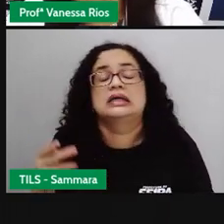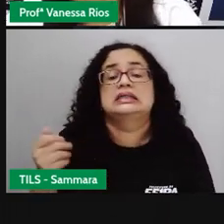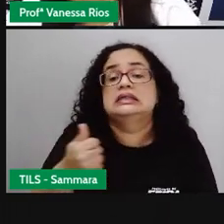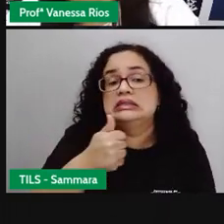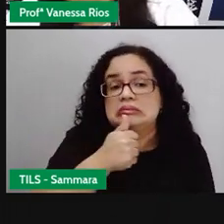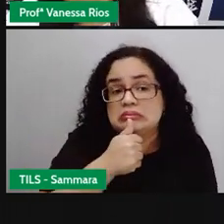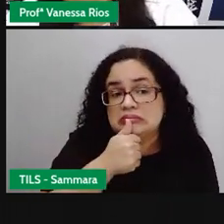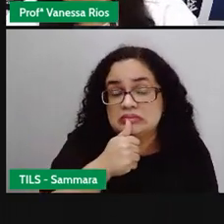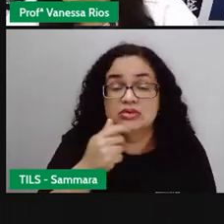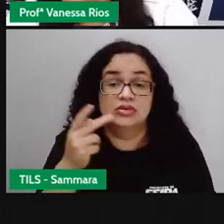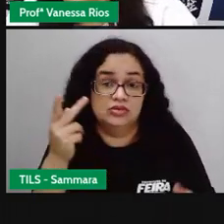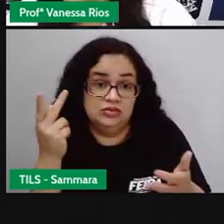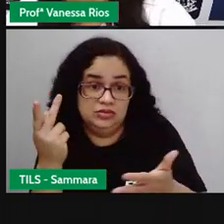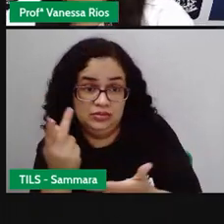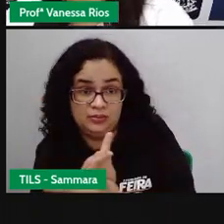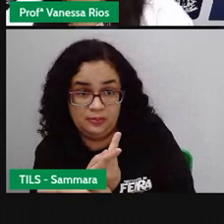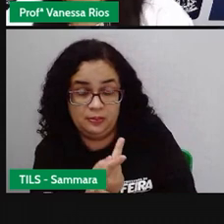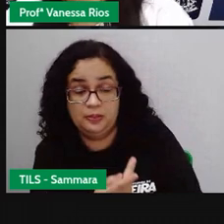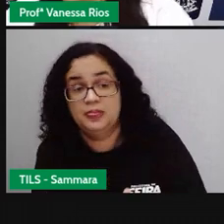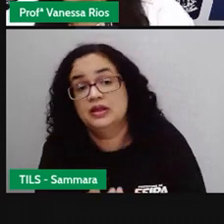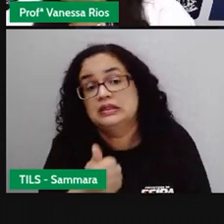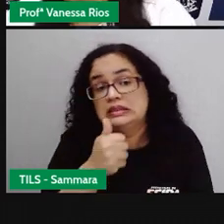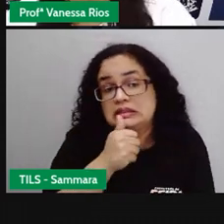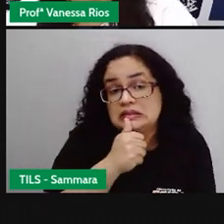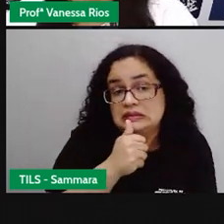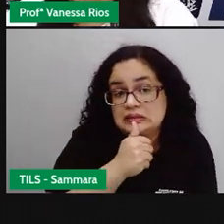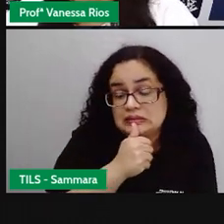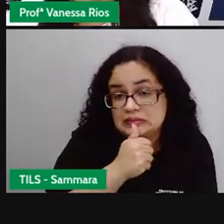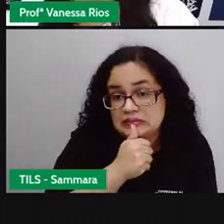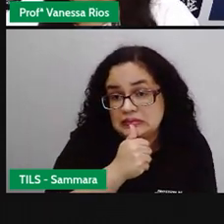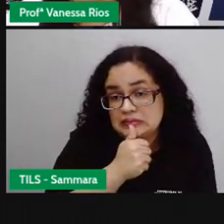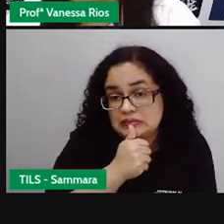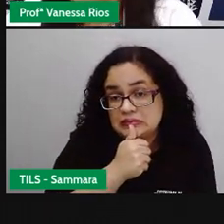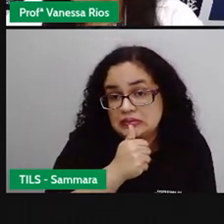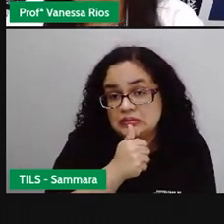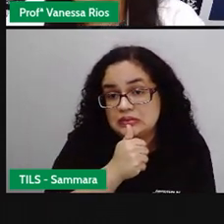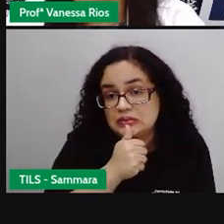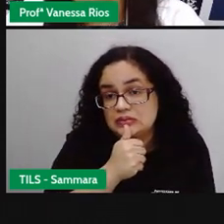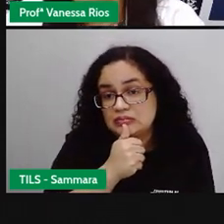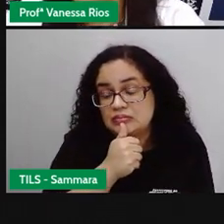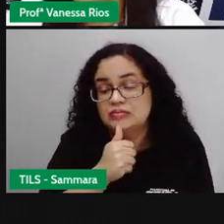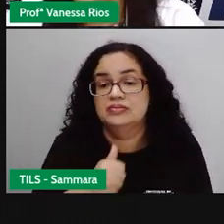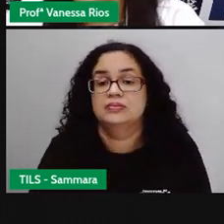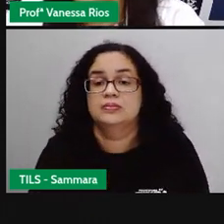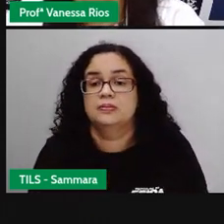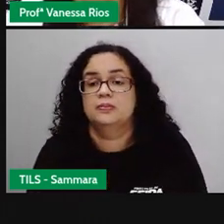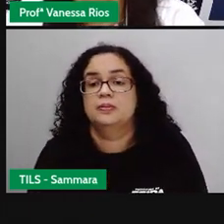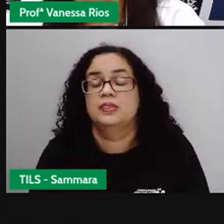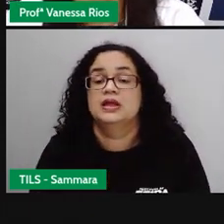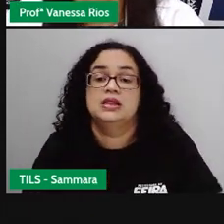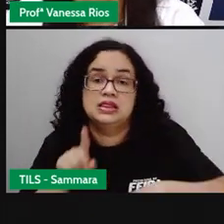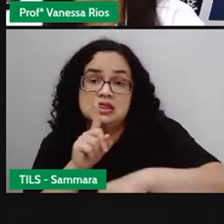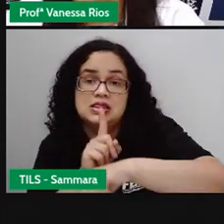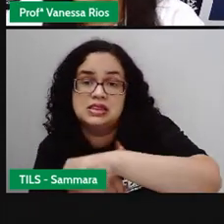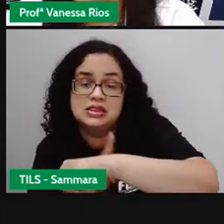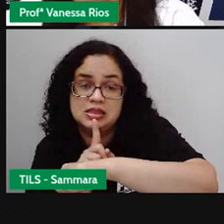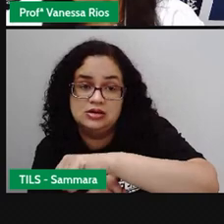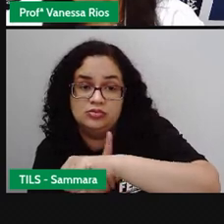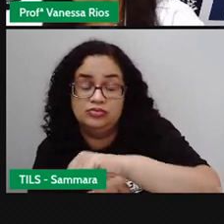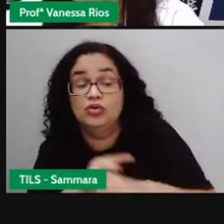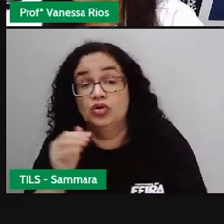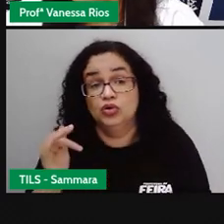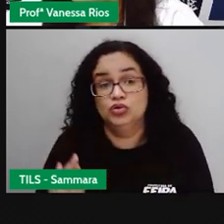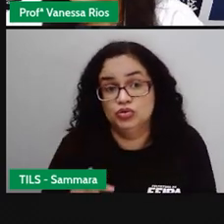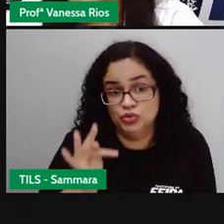ainda vai acontecer. Ela ainda vai sair ela ainda não saiu. Então é o tempo aqui é